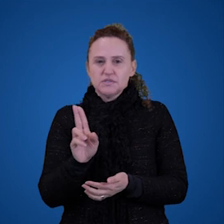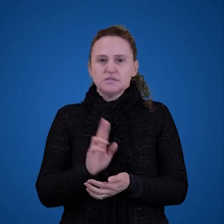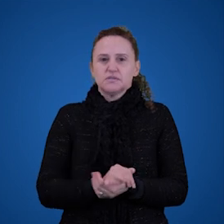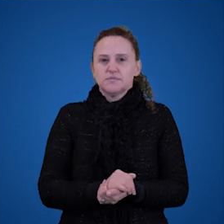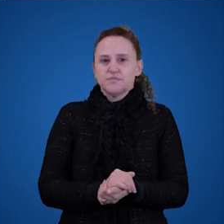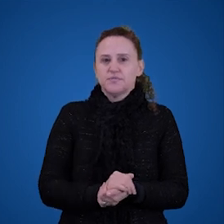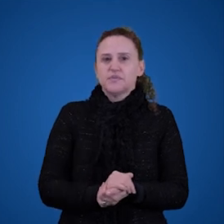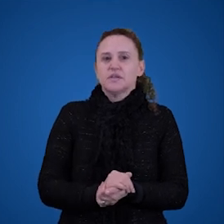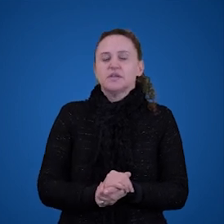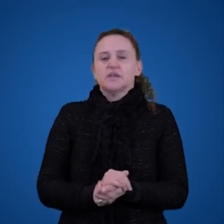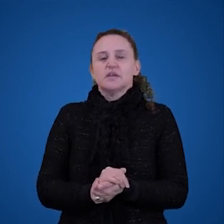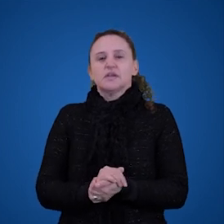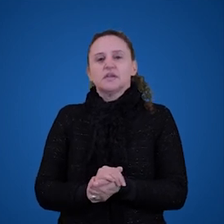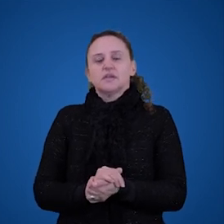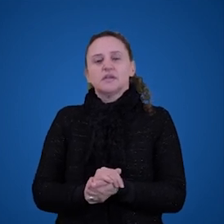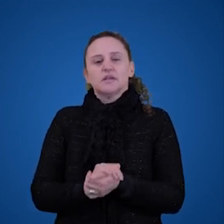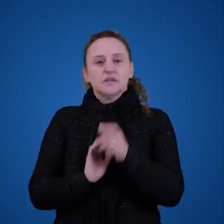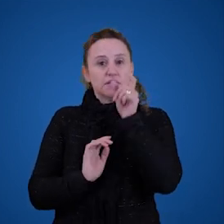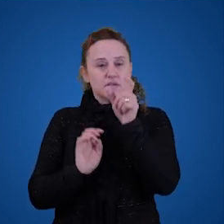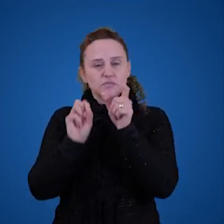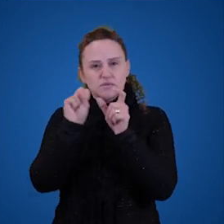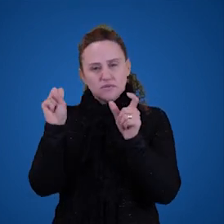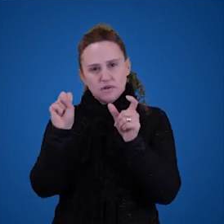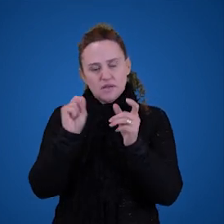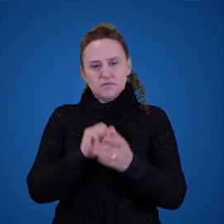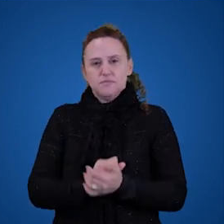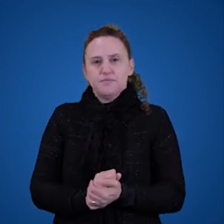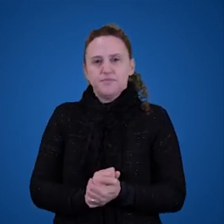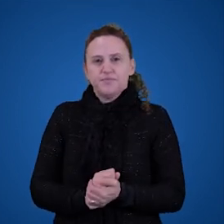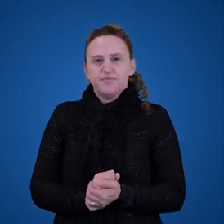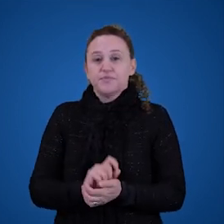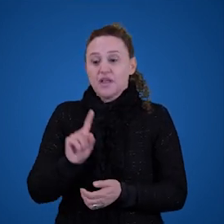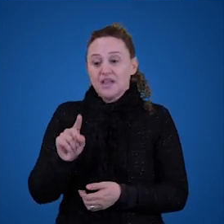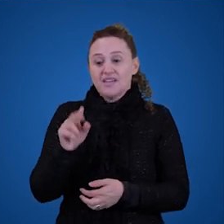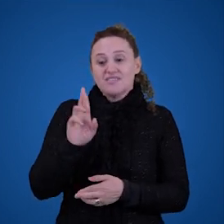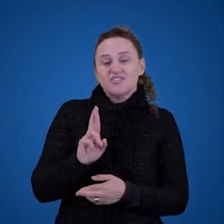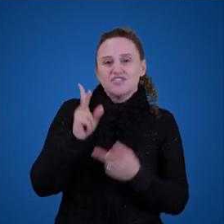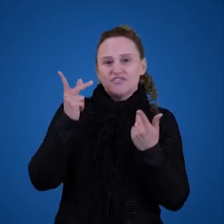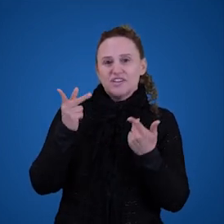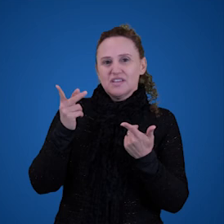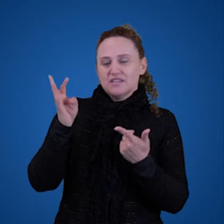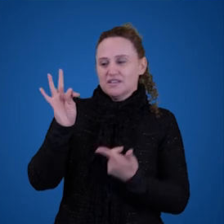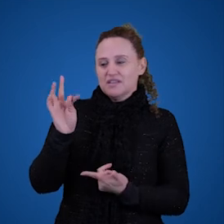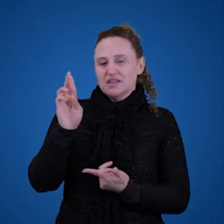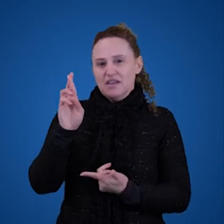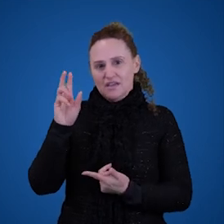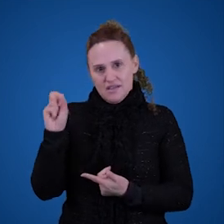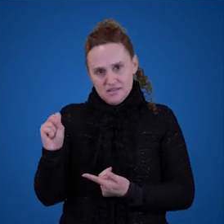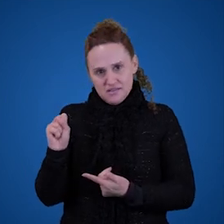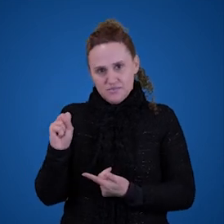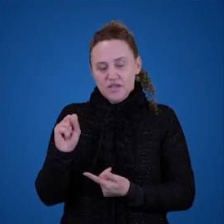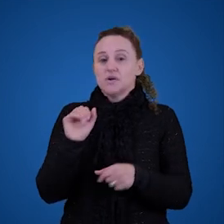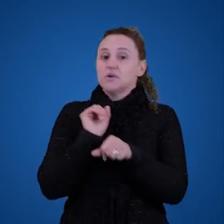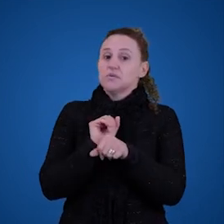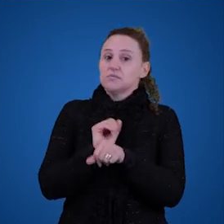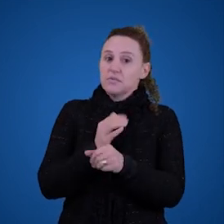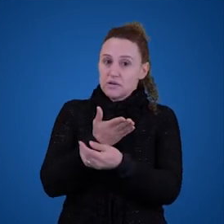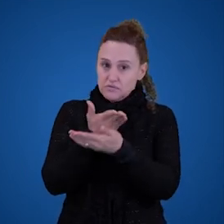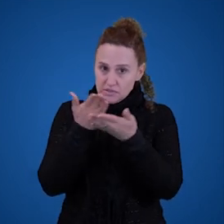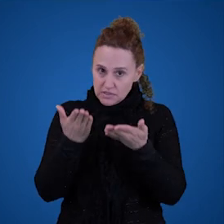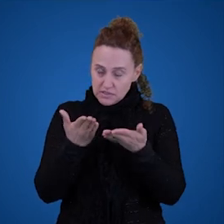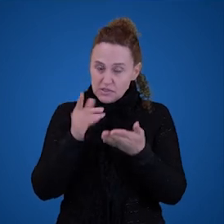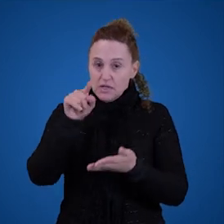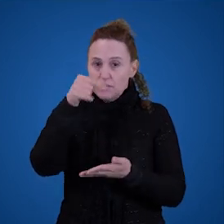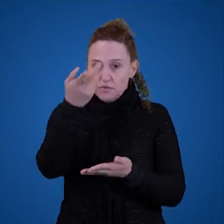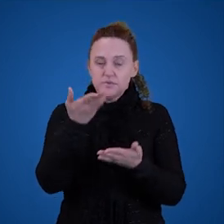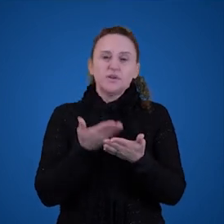termos singulares como a TRS defende eles são outra coisa então eu espero vocês na próxima aula e